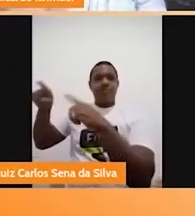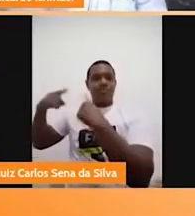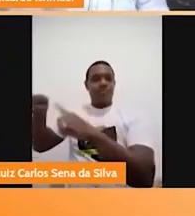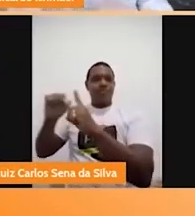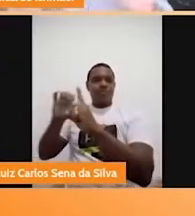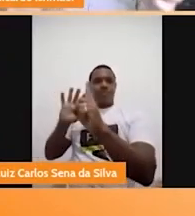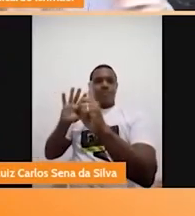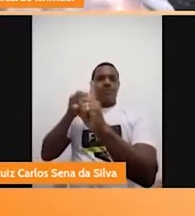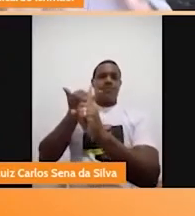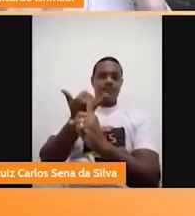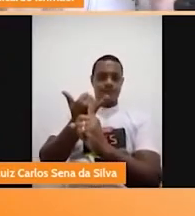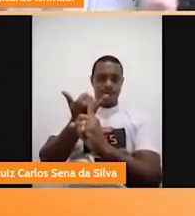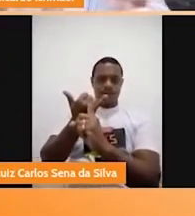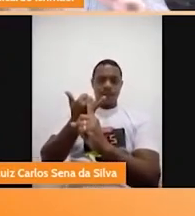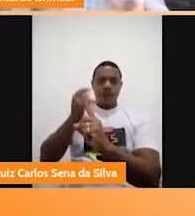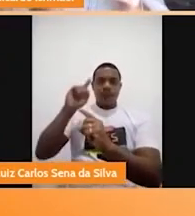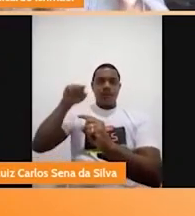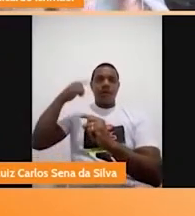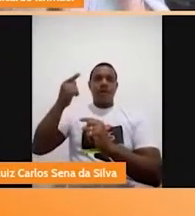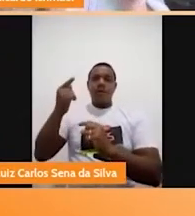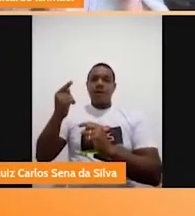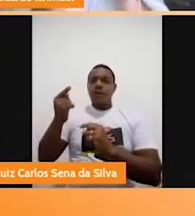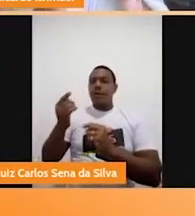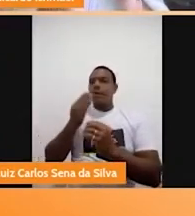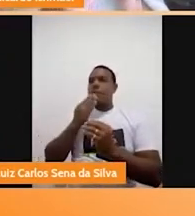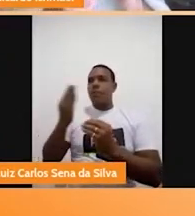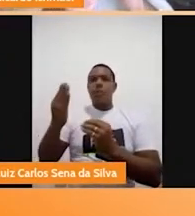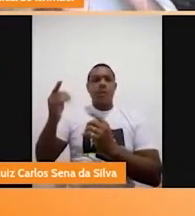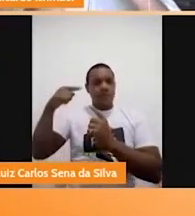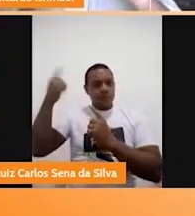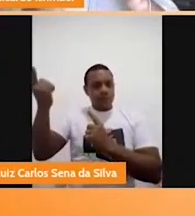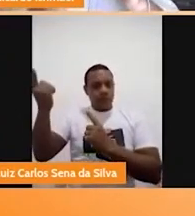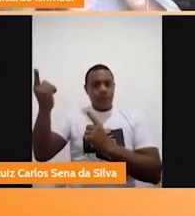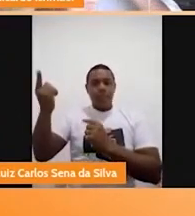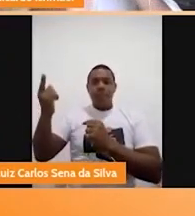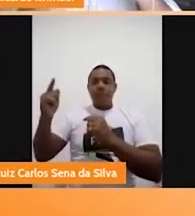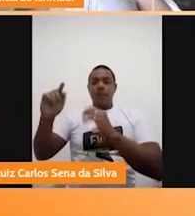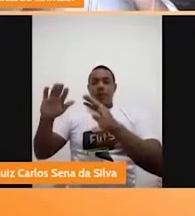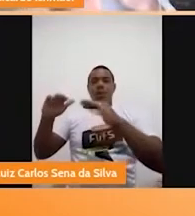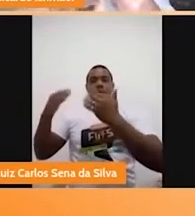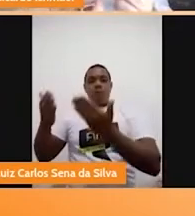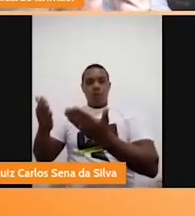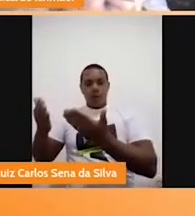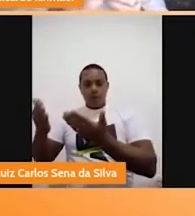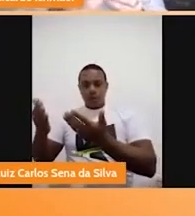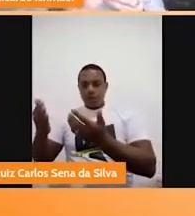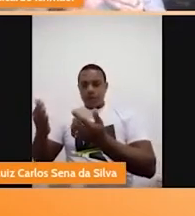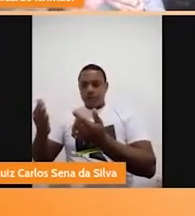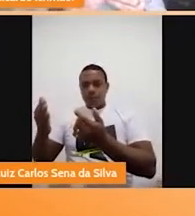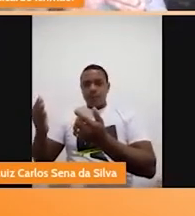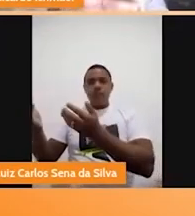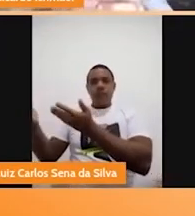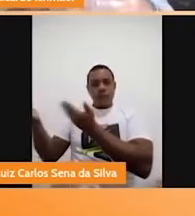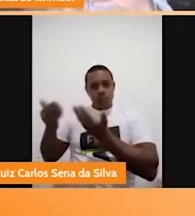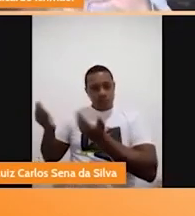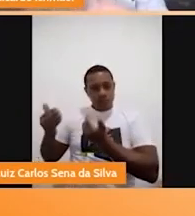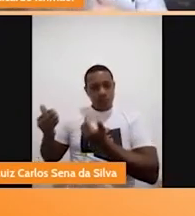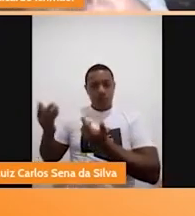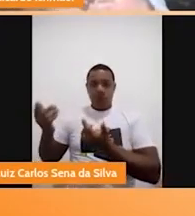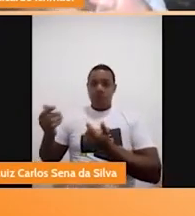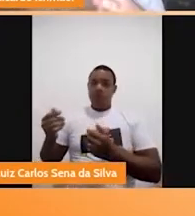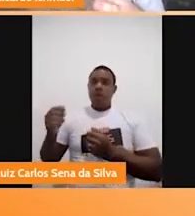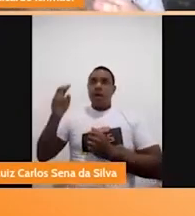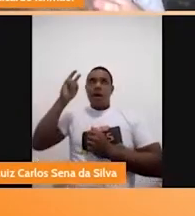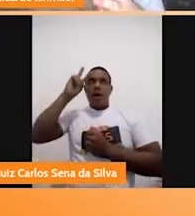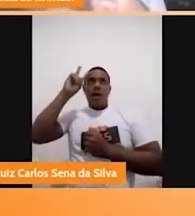Mojubá Editora. A partir daí, eu criei toda a trama, todo o enlace, todo o desenlace dessa história, né? O que eu tinha